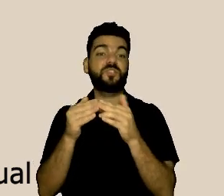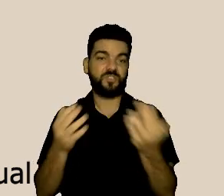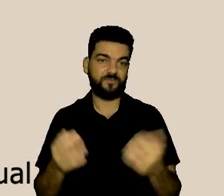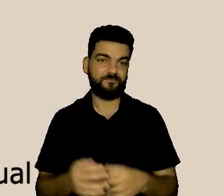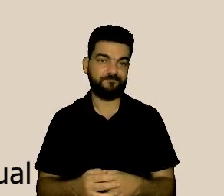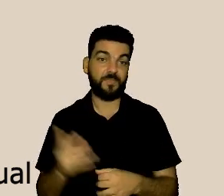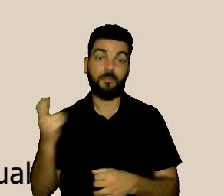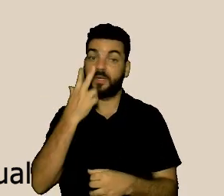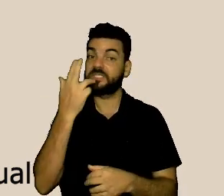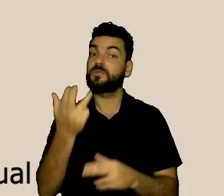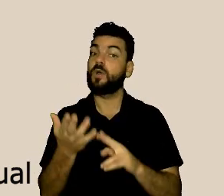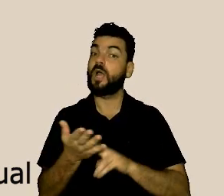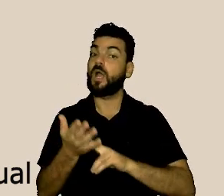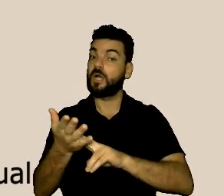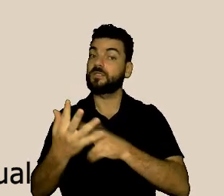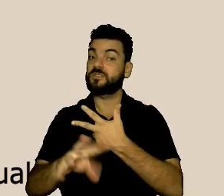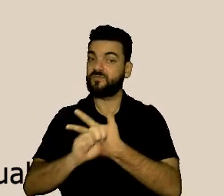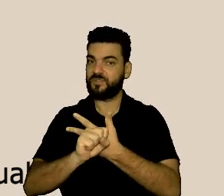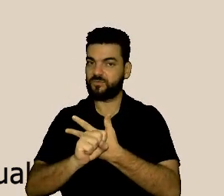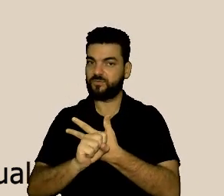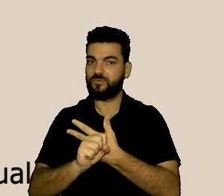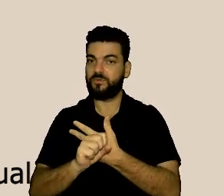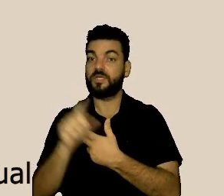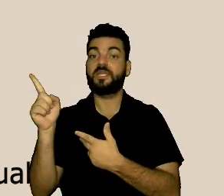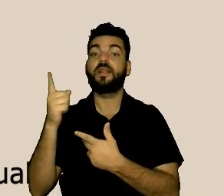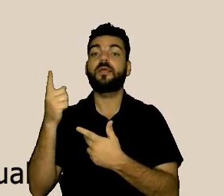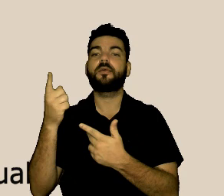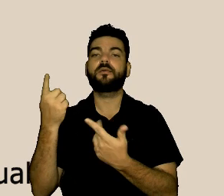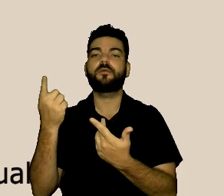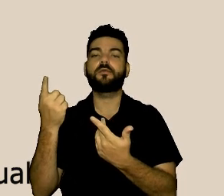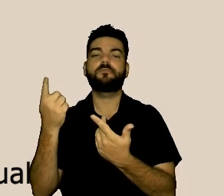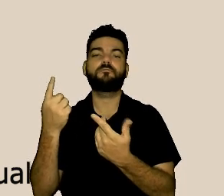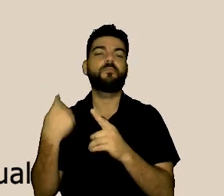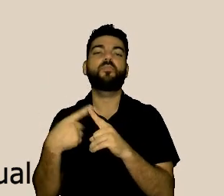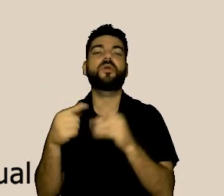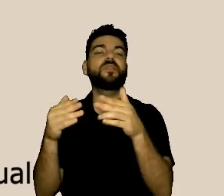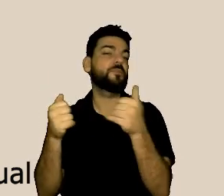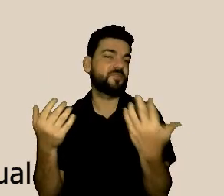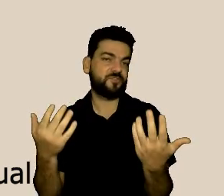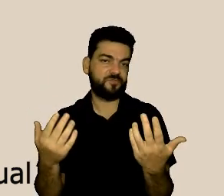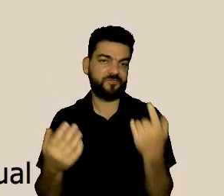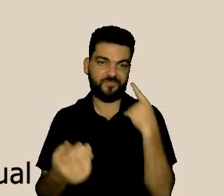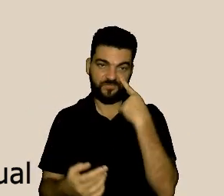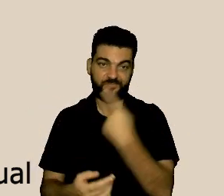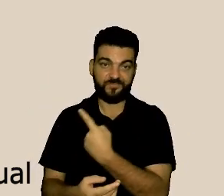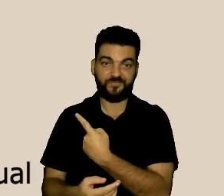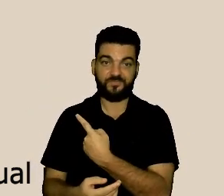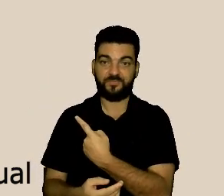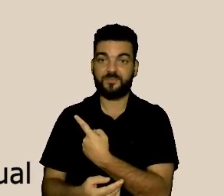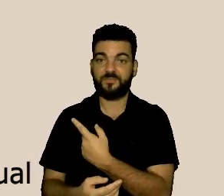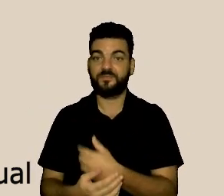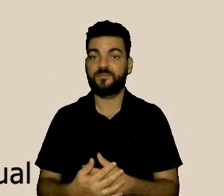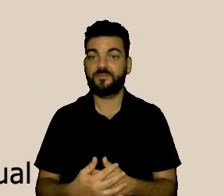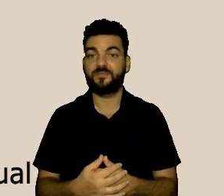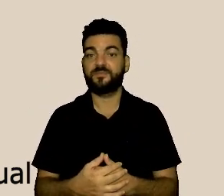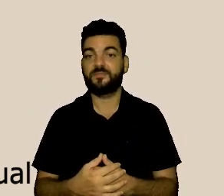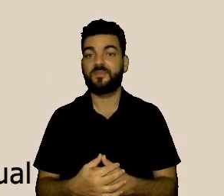.460 e na nossa carta de serviços, a partir de 2020, nós estratificamos